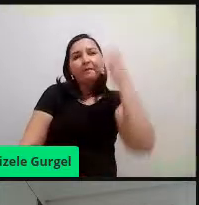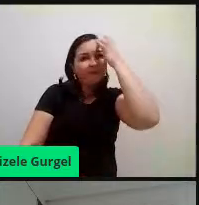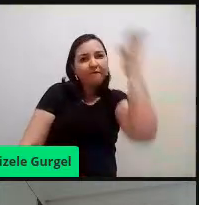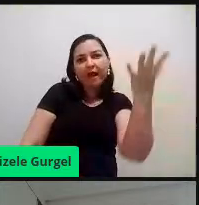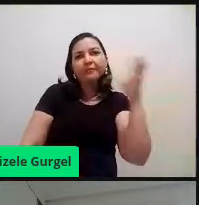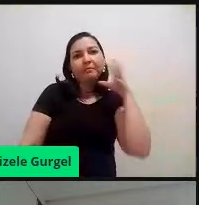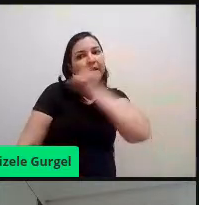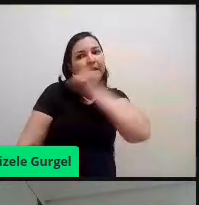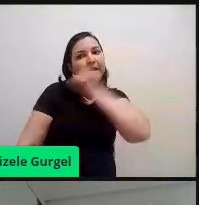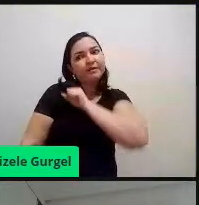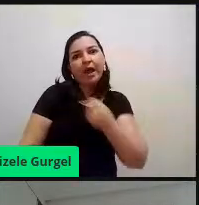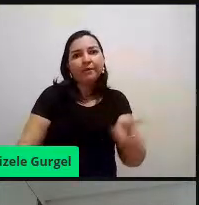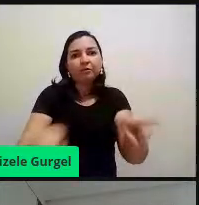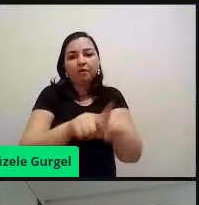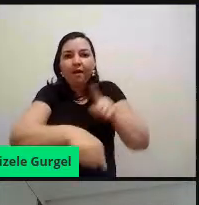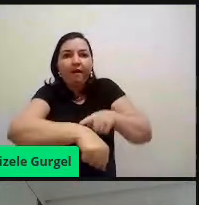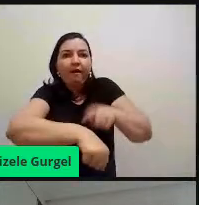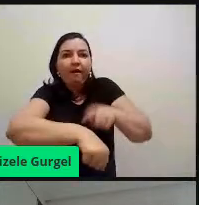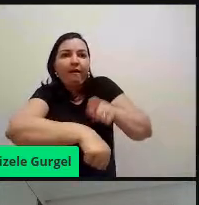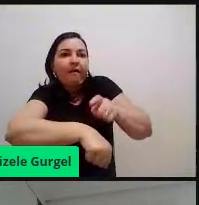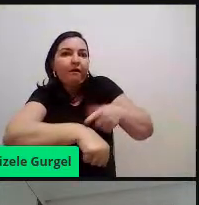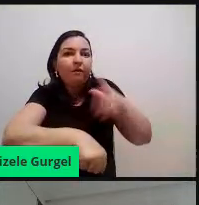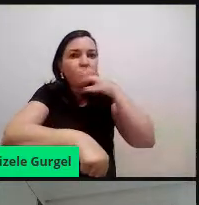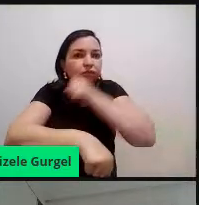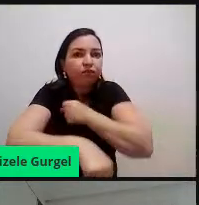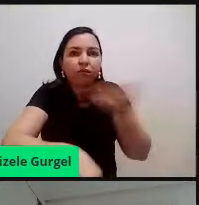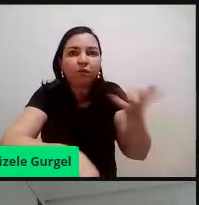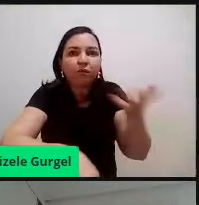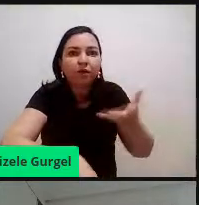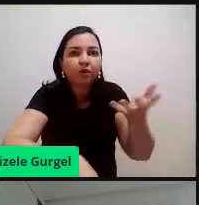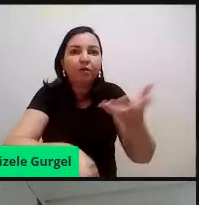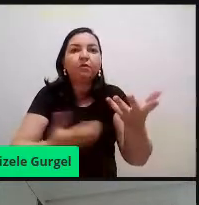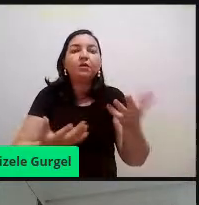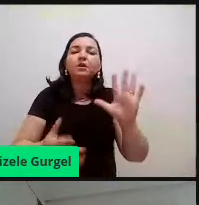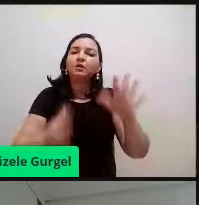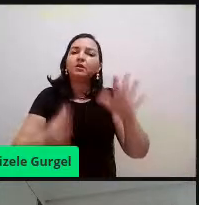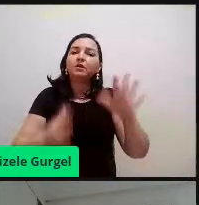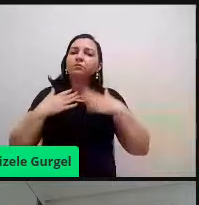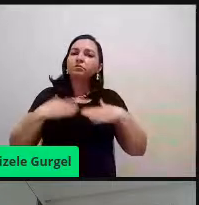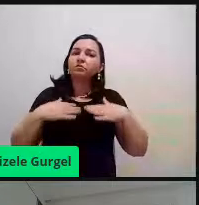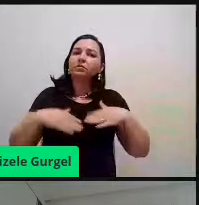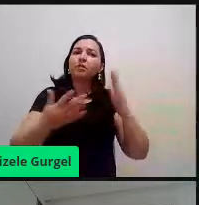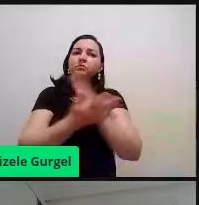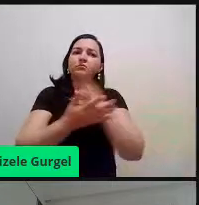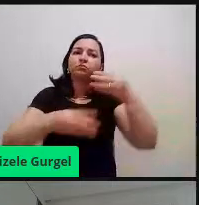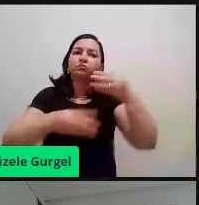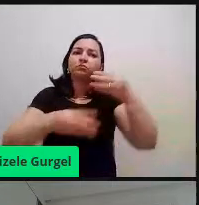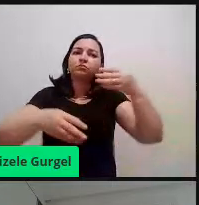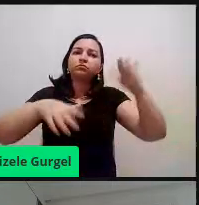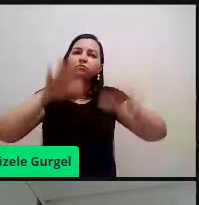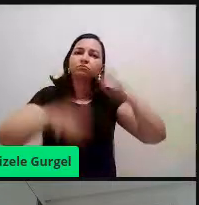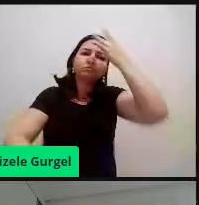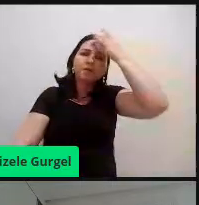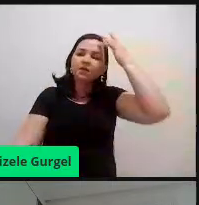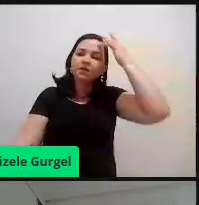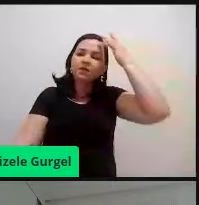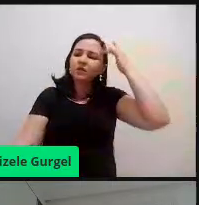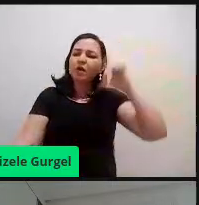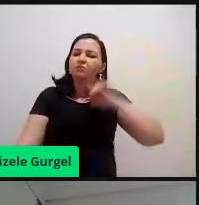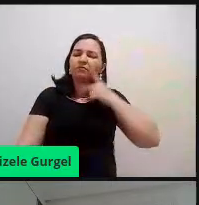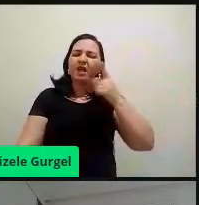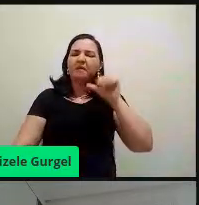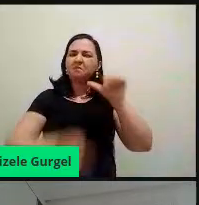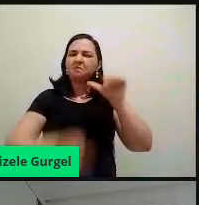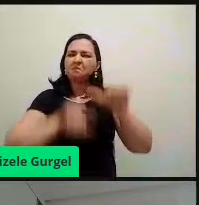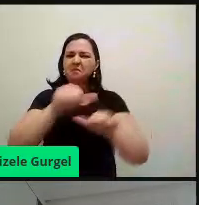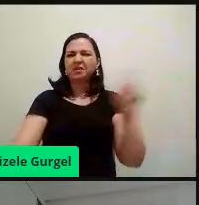que dá resultado rapidamente, então, às vezes, a pessoa resiste, essa mudança,